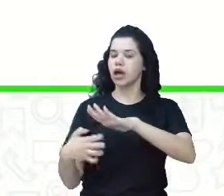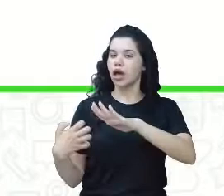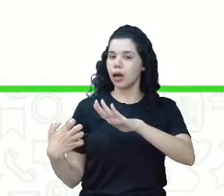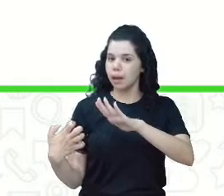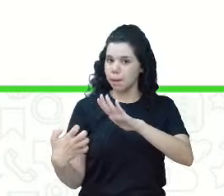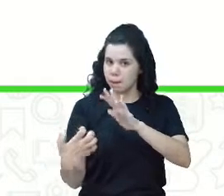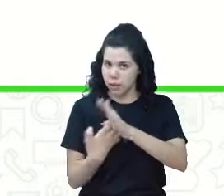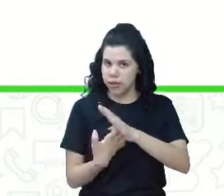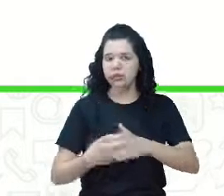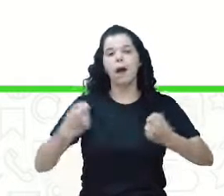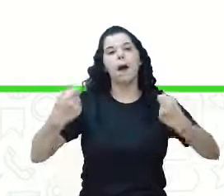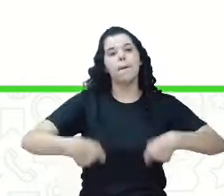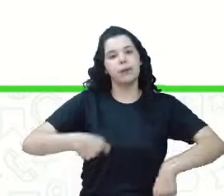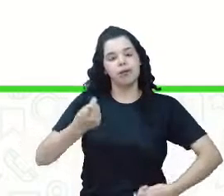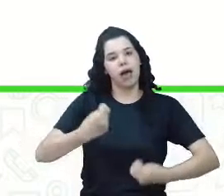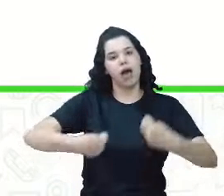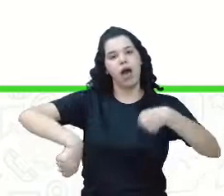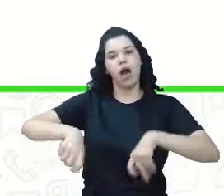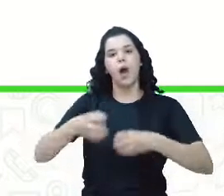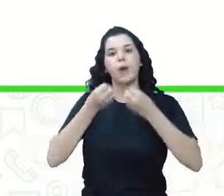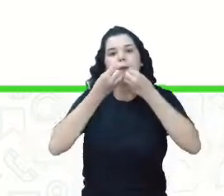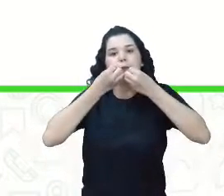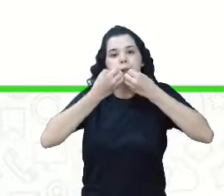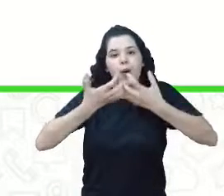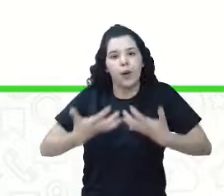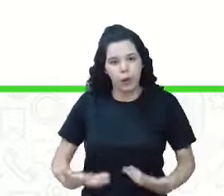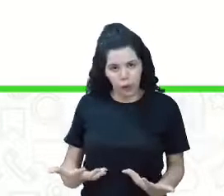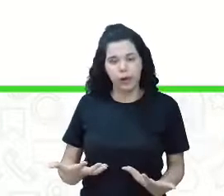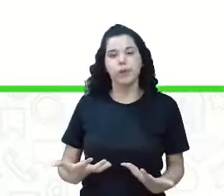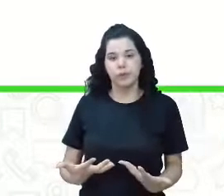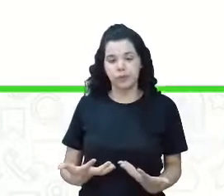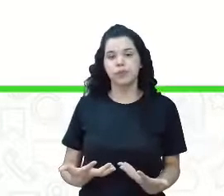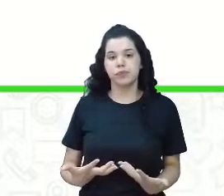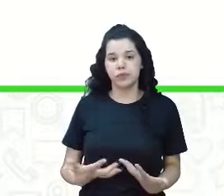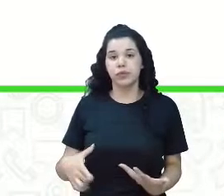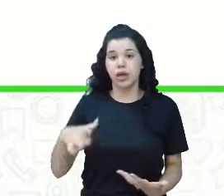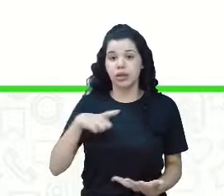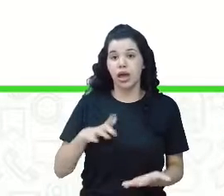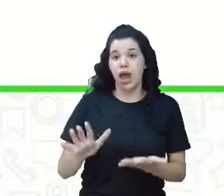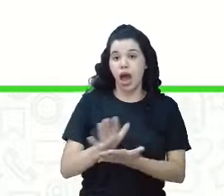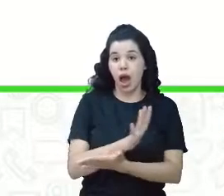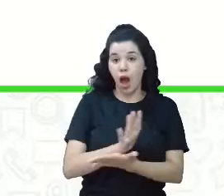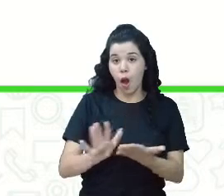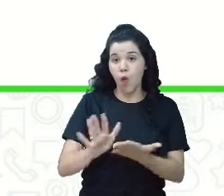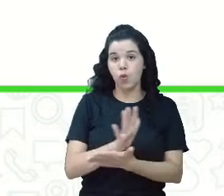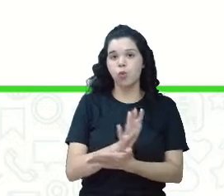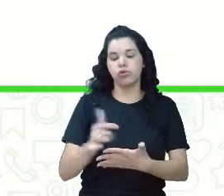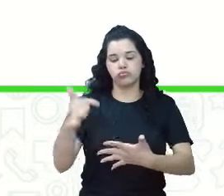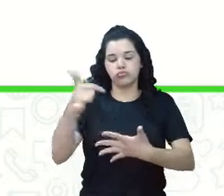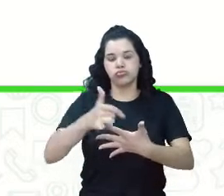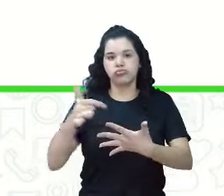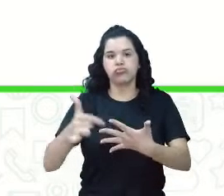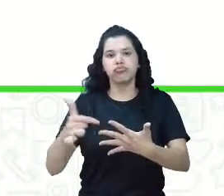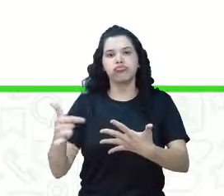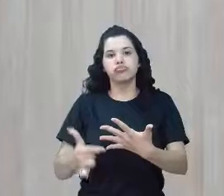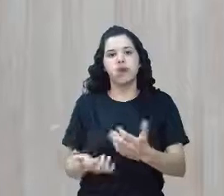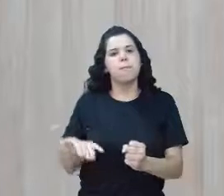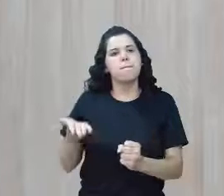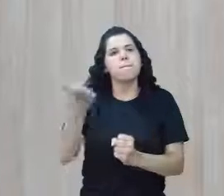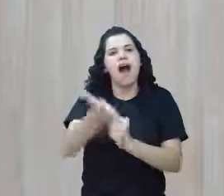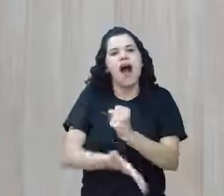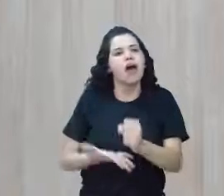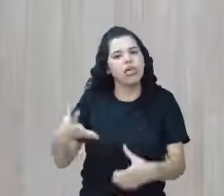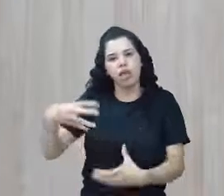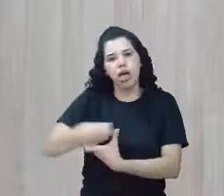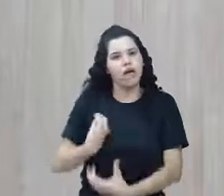uma boa administração. Assim, nós temos algumas atividades muito básicas no nosso cotidiano.